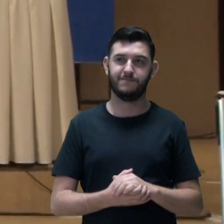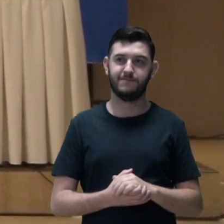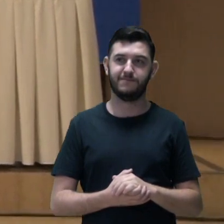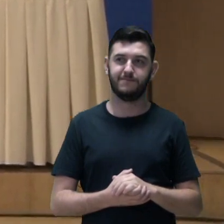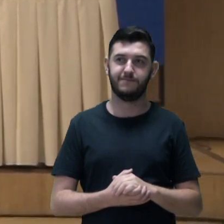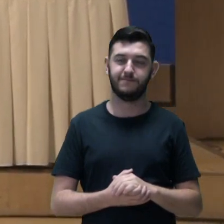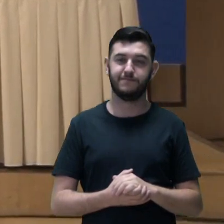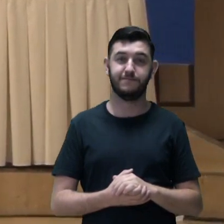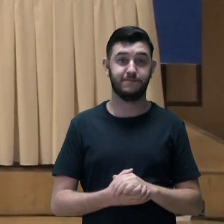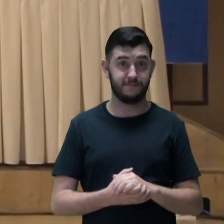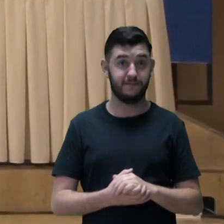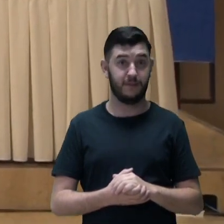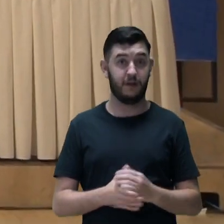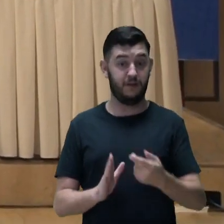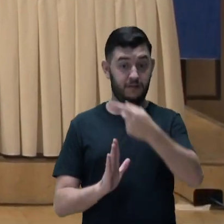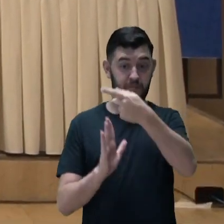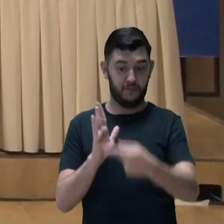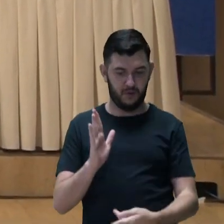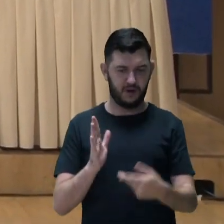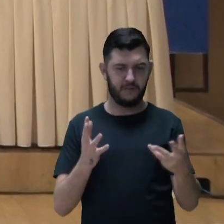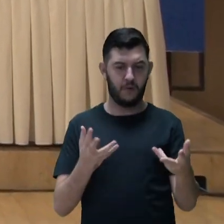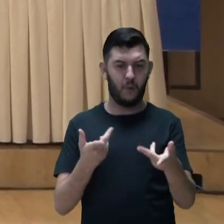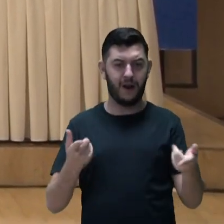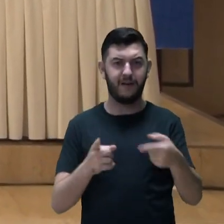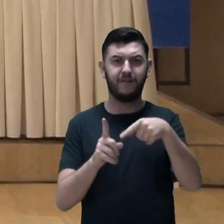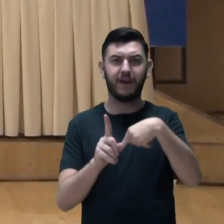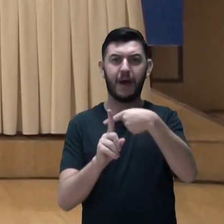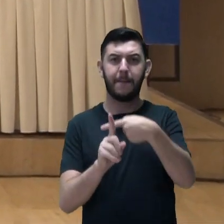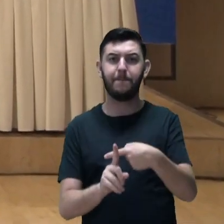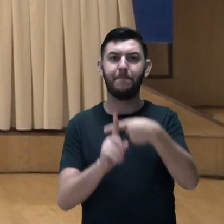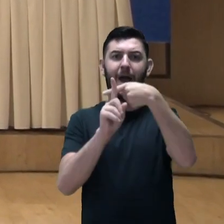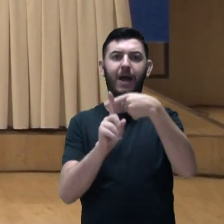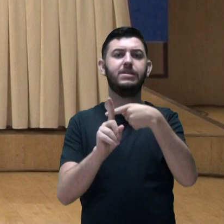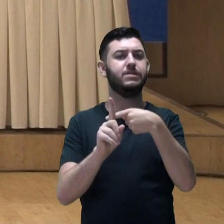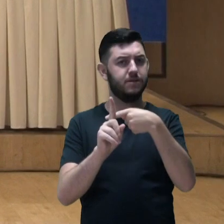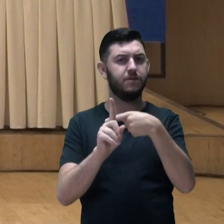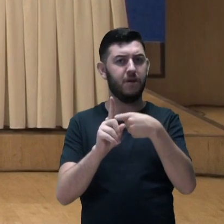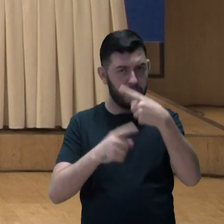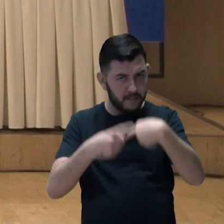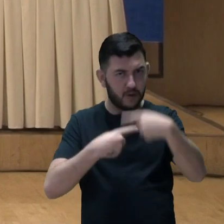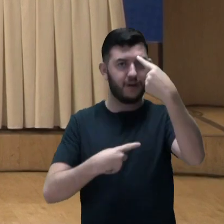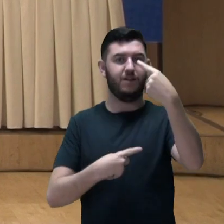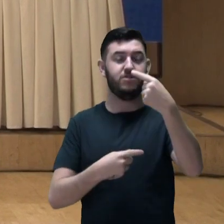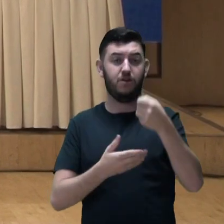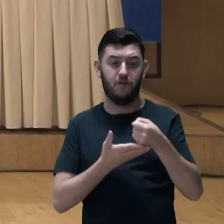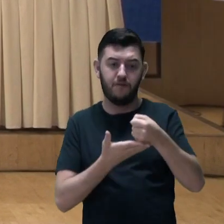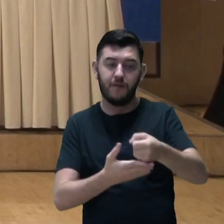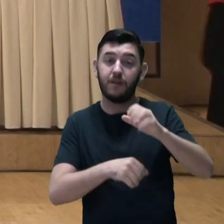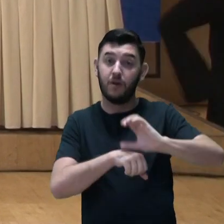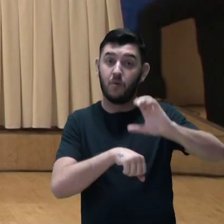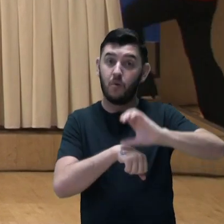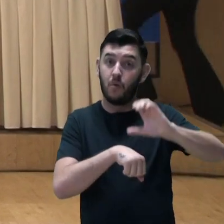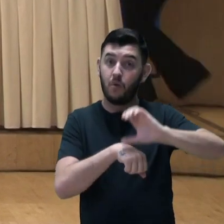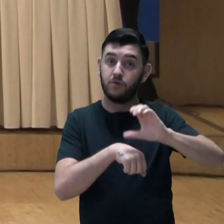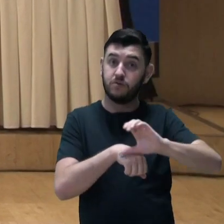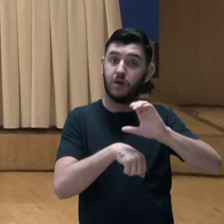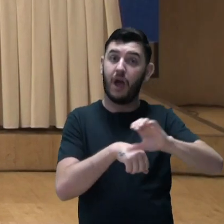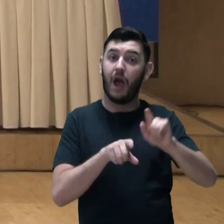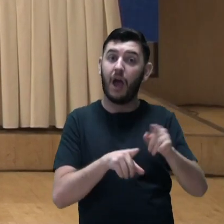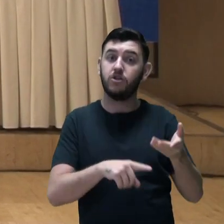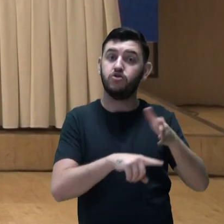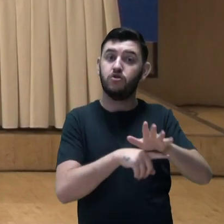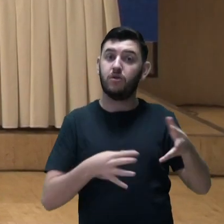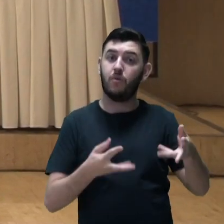O Qualifica Mais Progredir é uma linha de fomento para a oferta de cursos de qualificação profissional